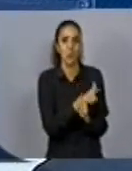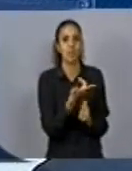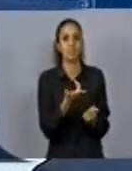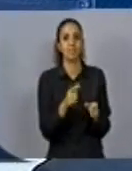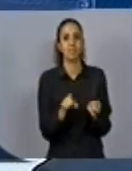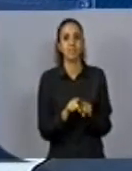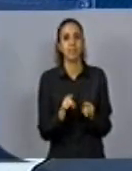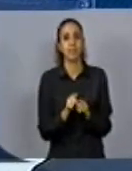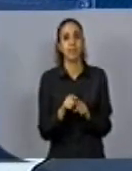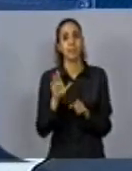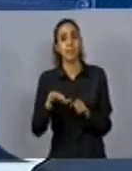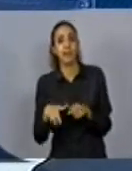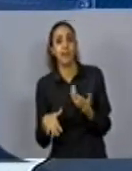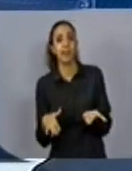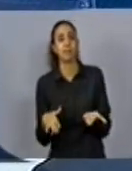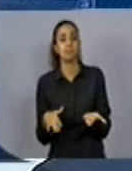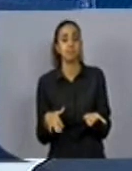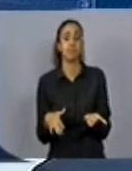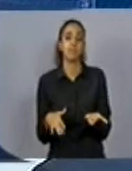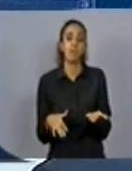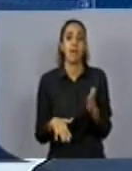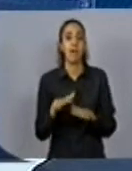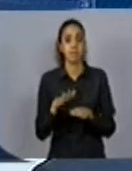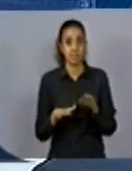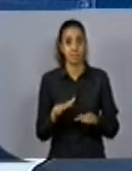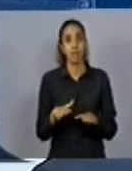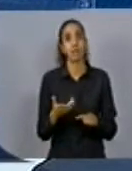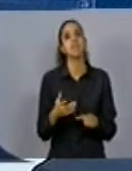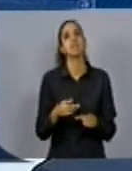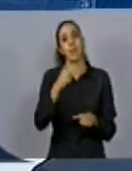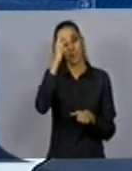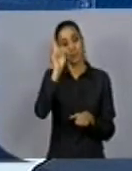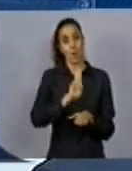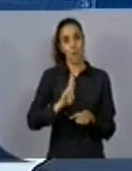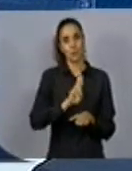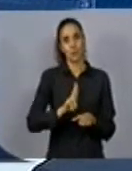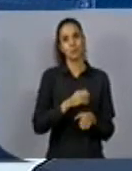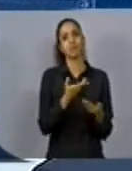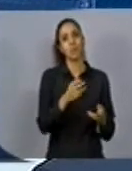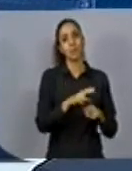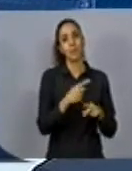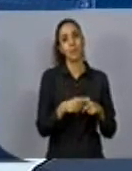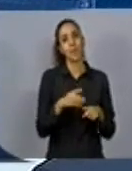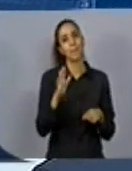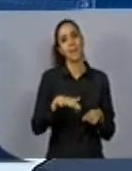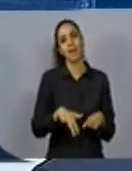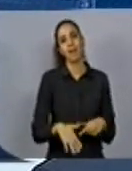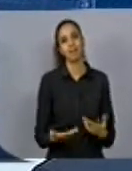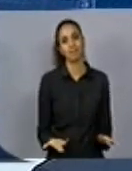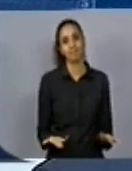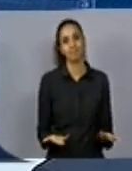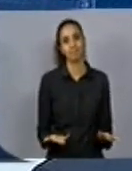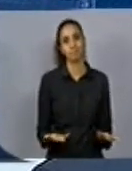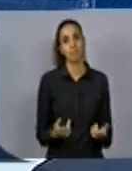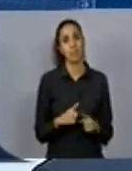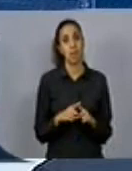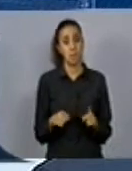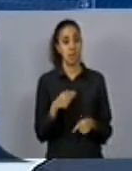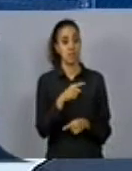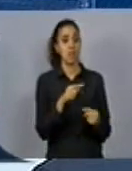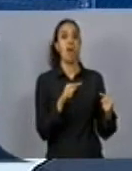preço, acabam sendo uma área muito potencialmente utilizada para certas culturas, isso não quer dizer que isso seja